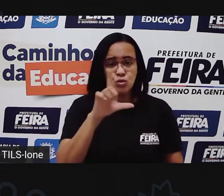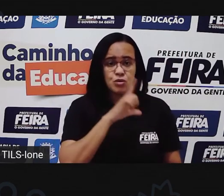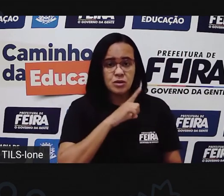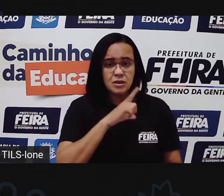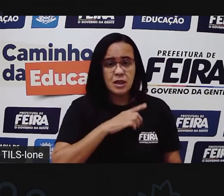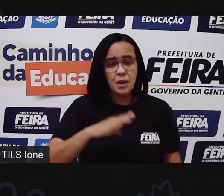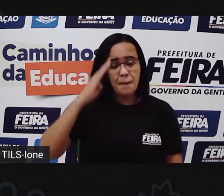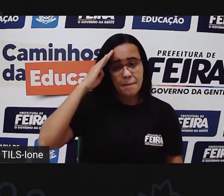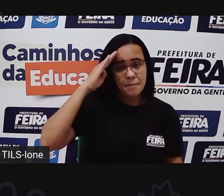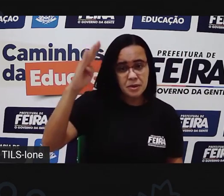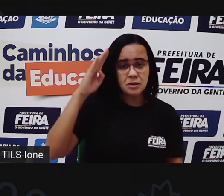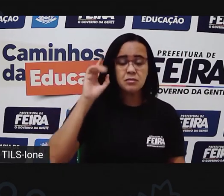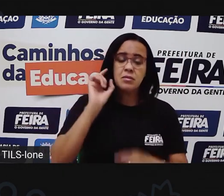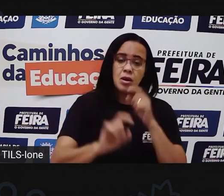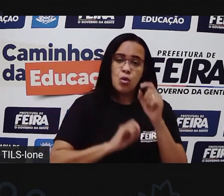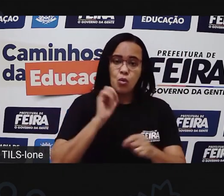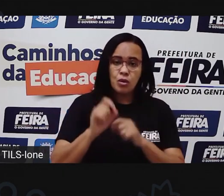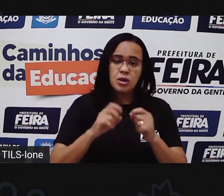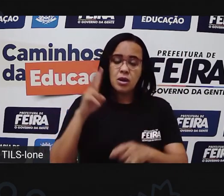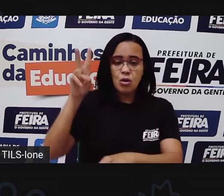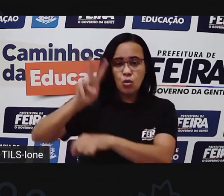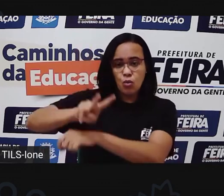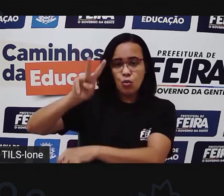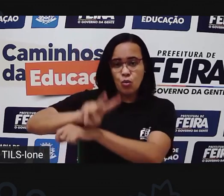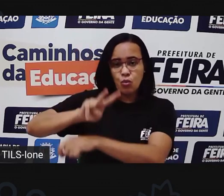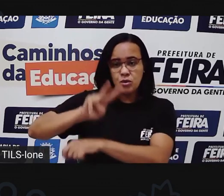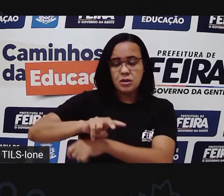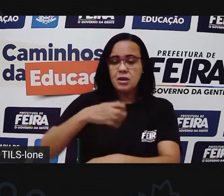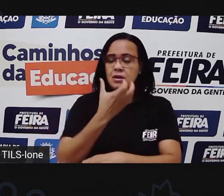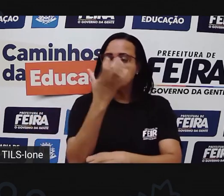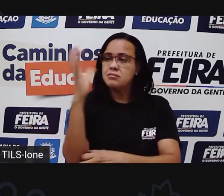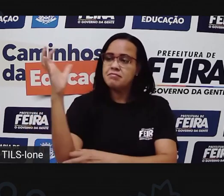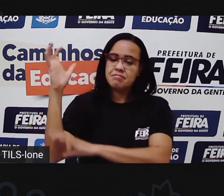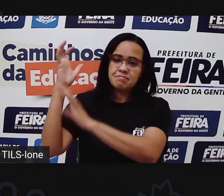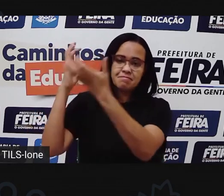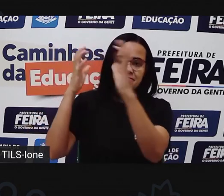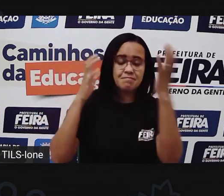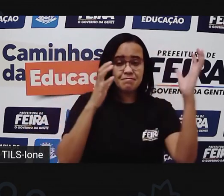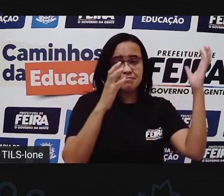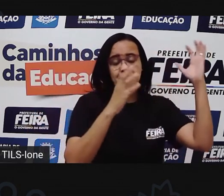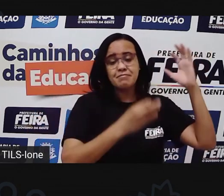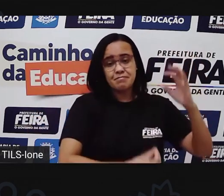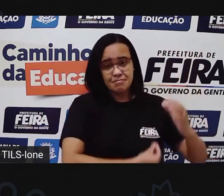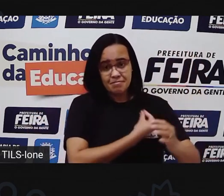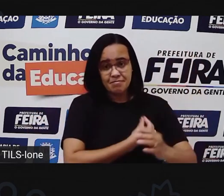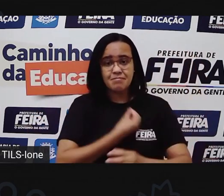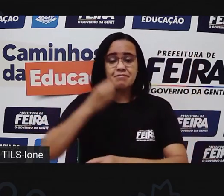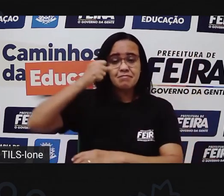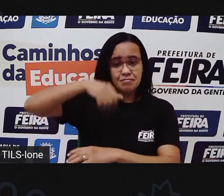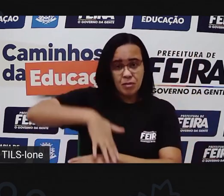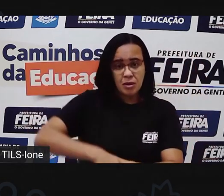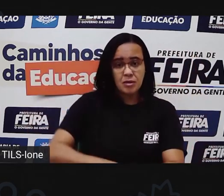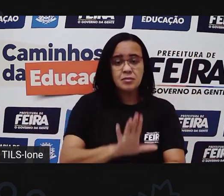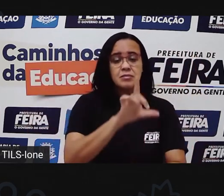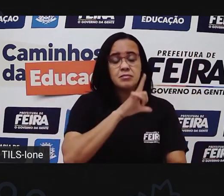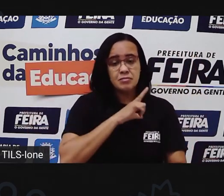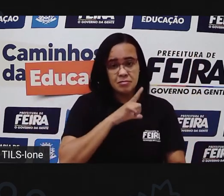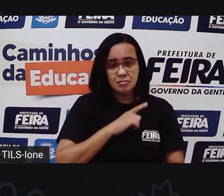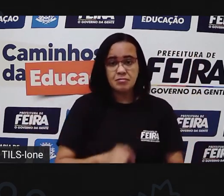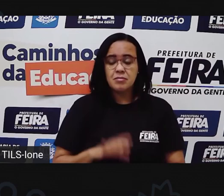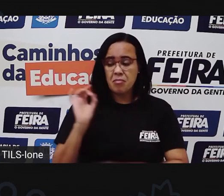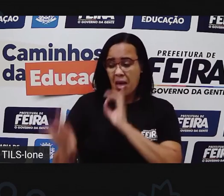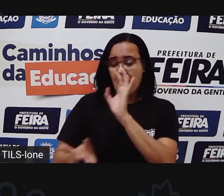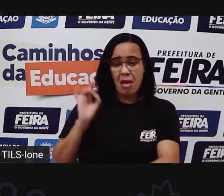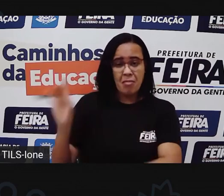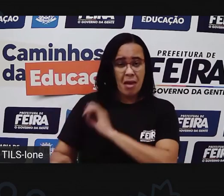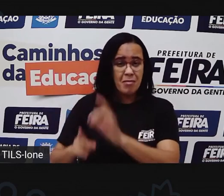cuidar da nossa natureza, né? Do meio ambiente, cuidar das florestas, né? Não poluir, não desmatar.